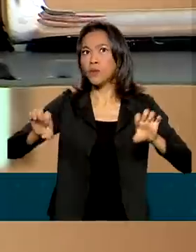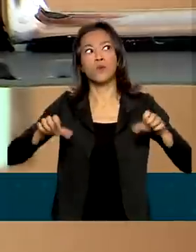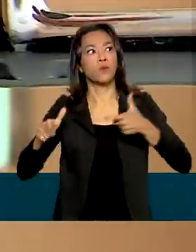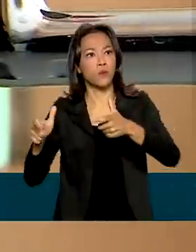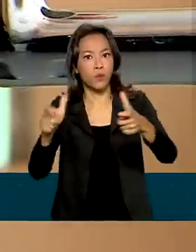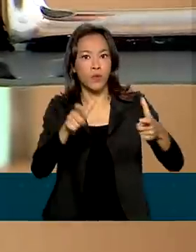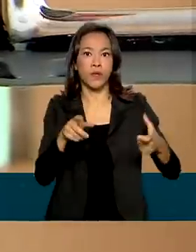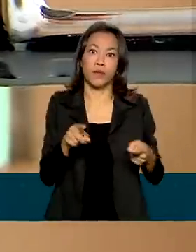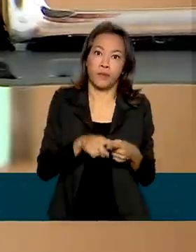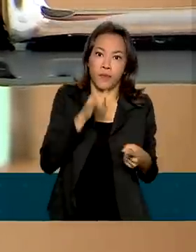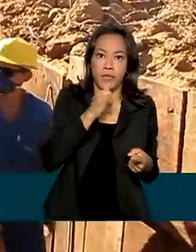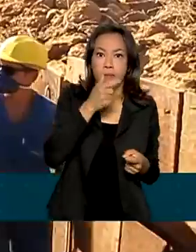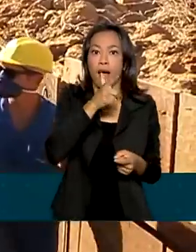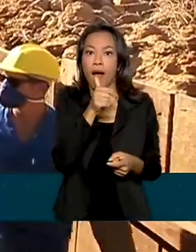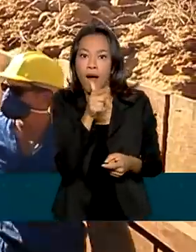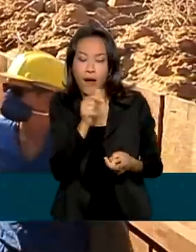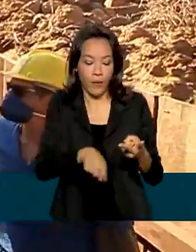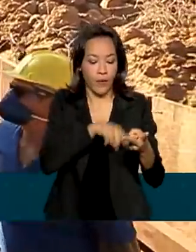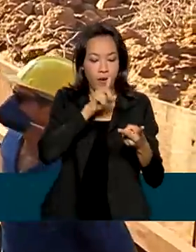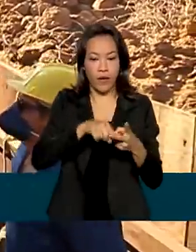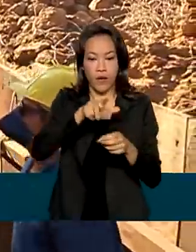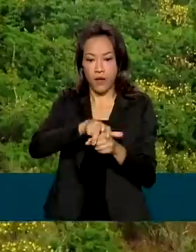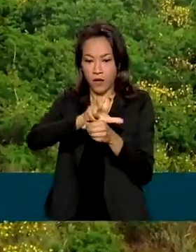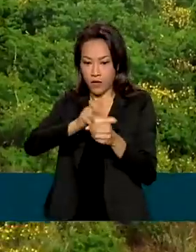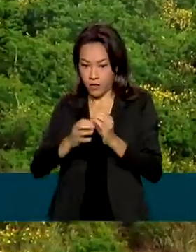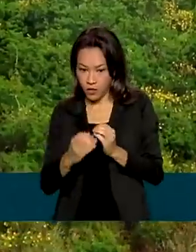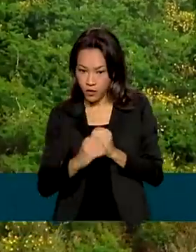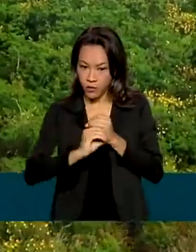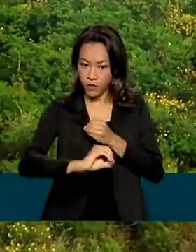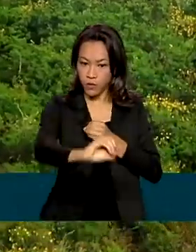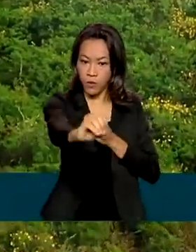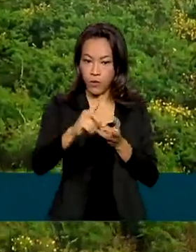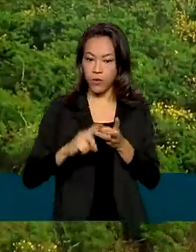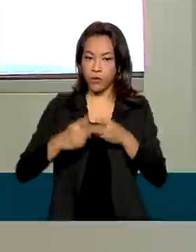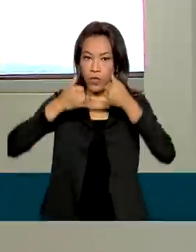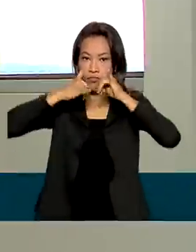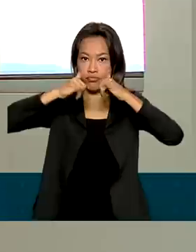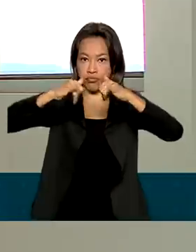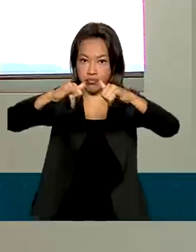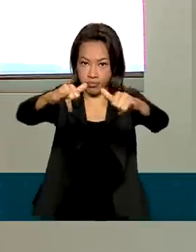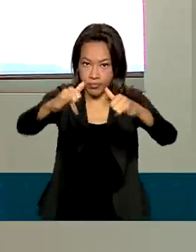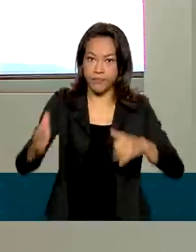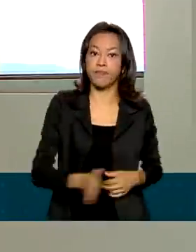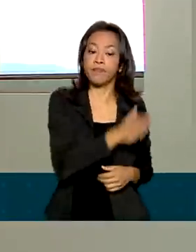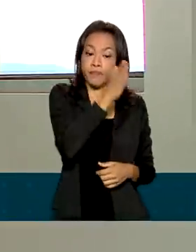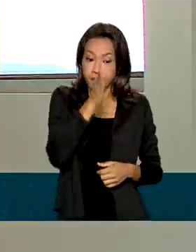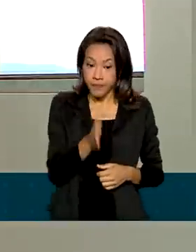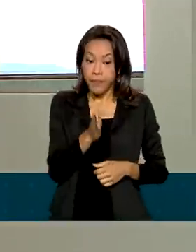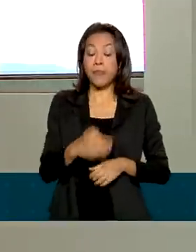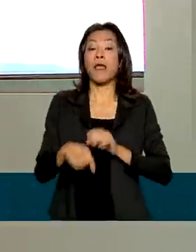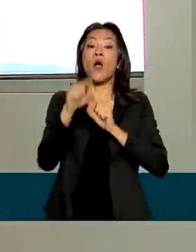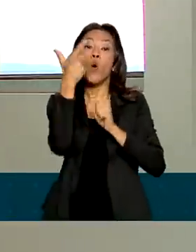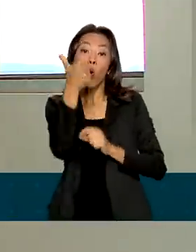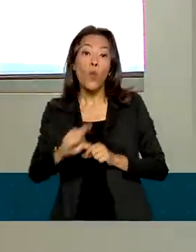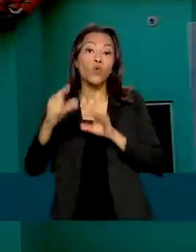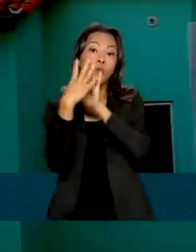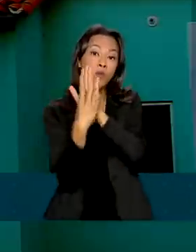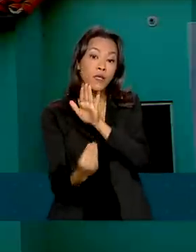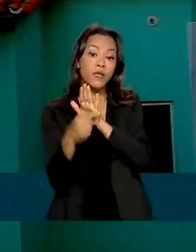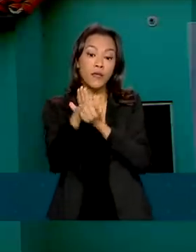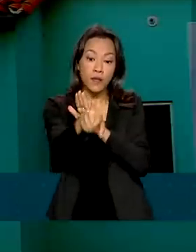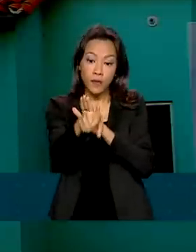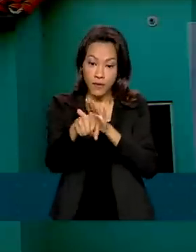como abastecimento de água, esgotamento sanitário e energia elétrica. Para projetos de readequação de